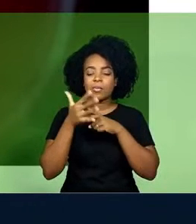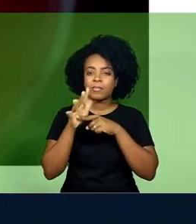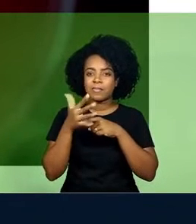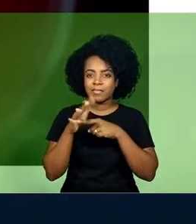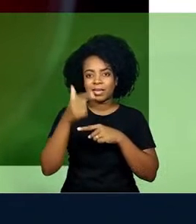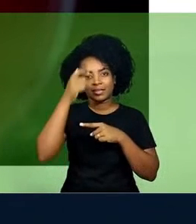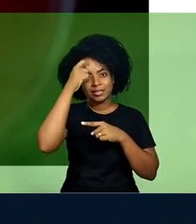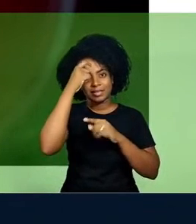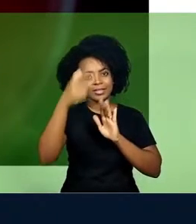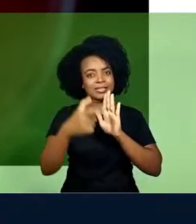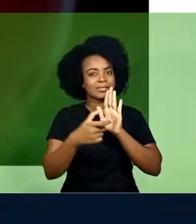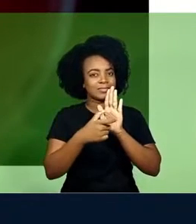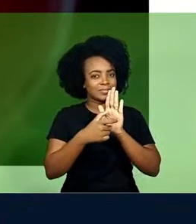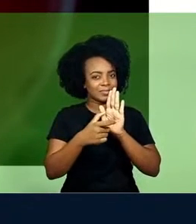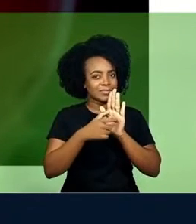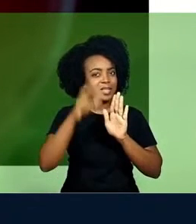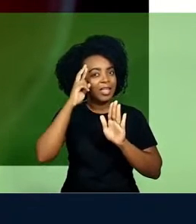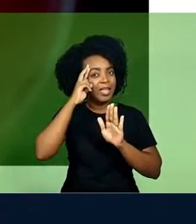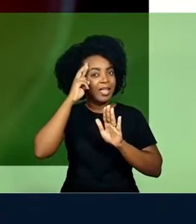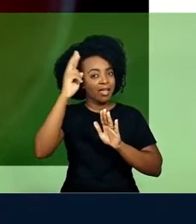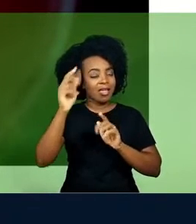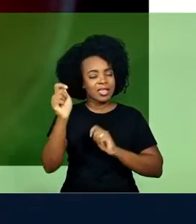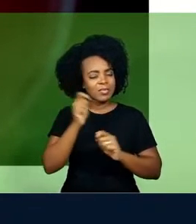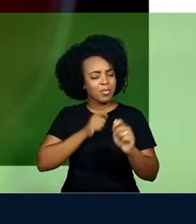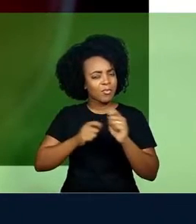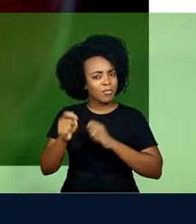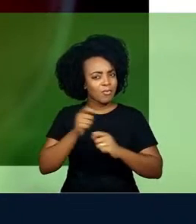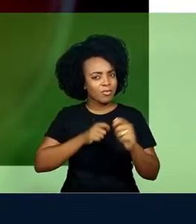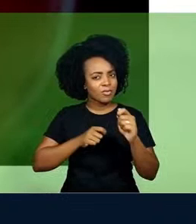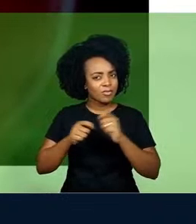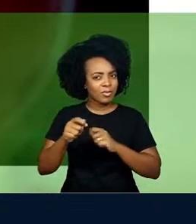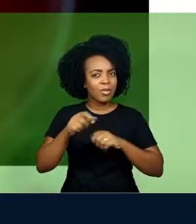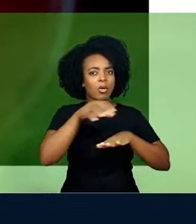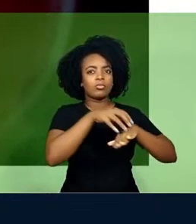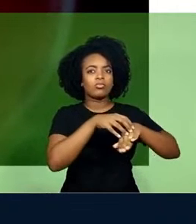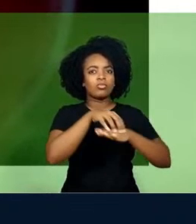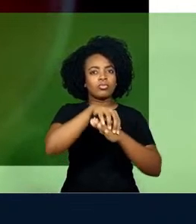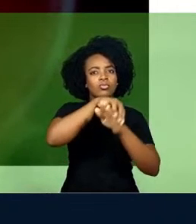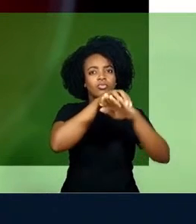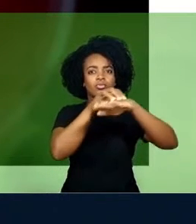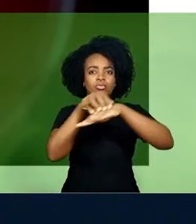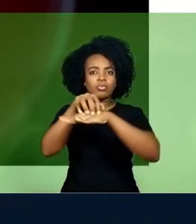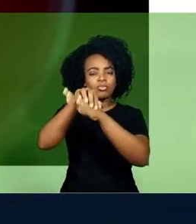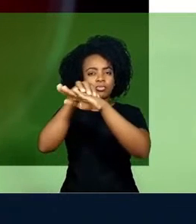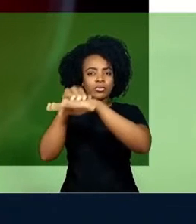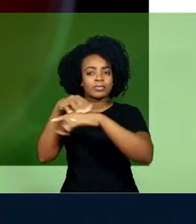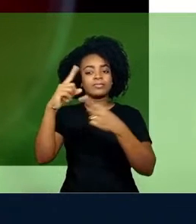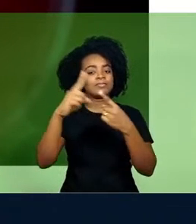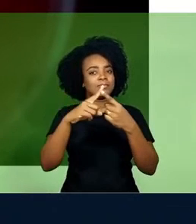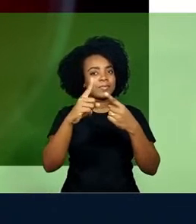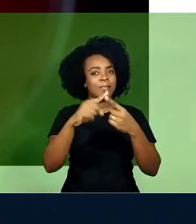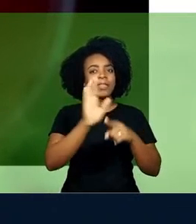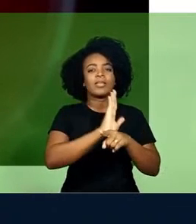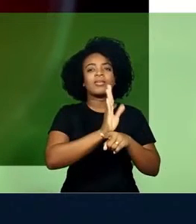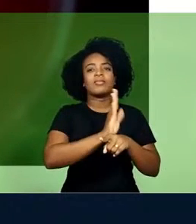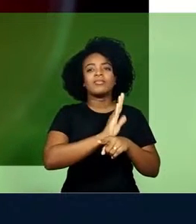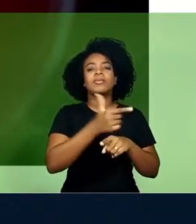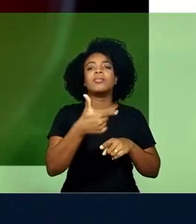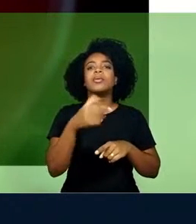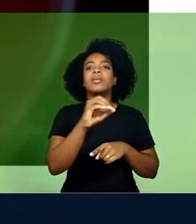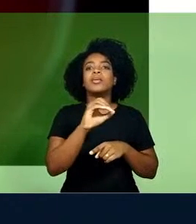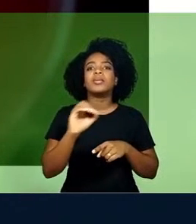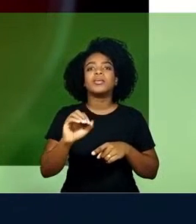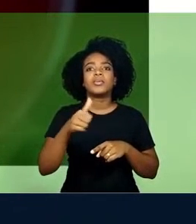responsável por controlar a espaçonave do filme 2001, O Odisseia no Espaço.